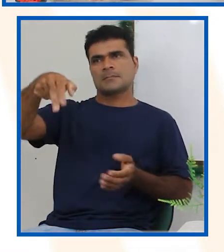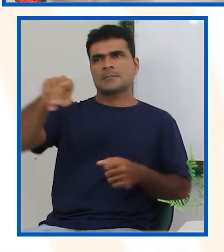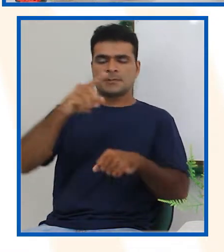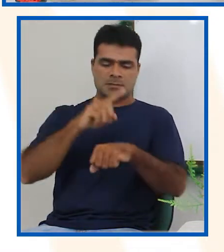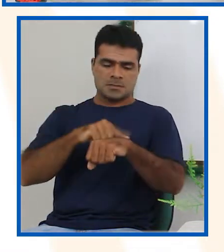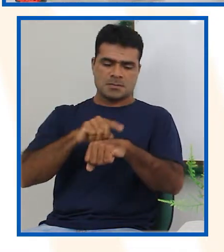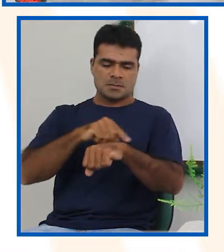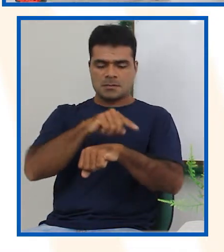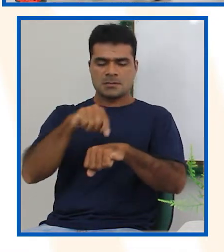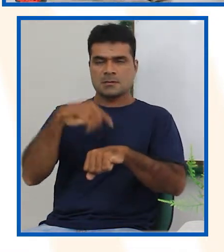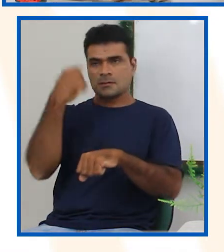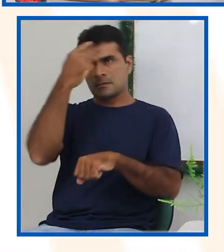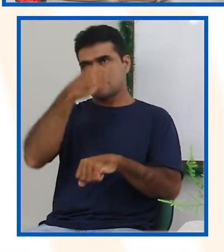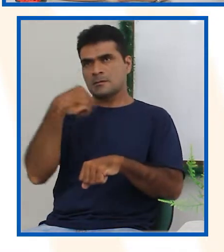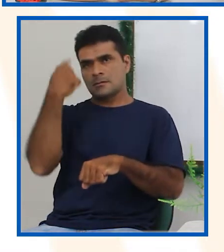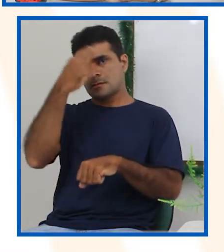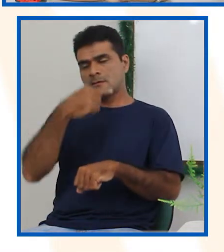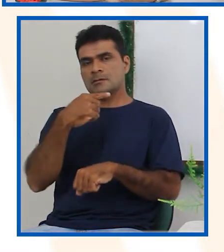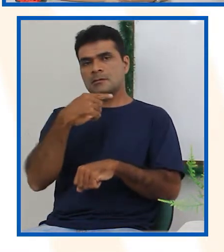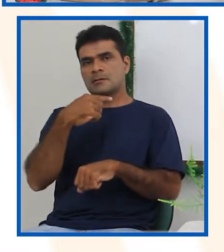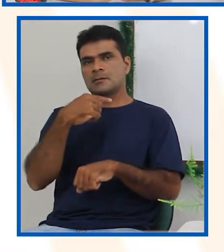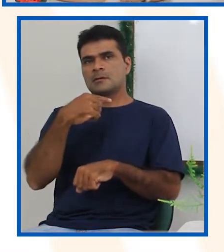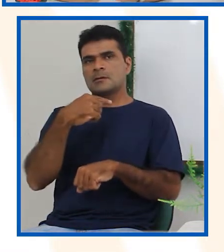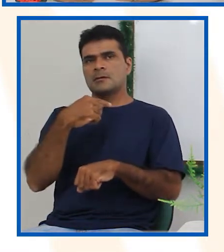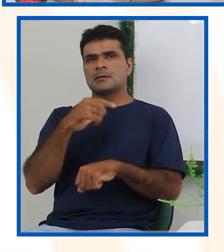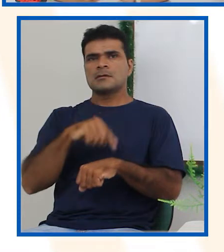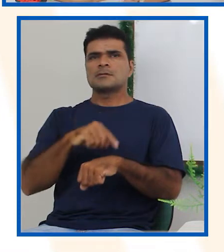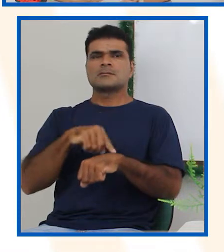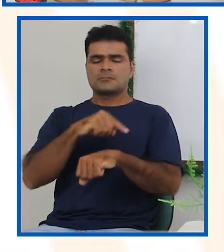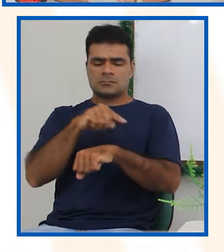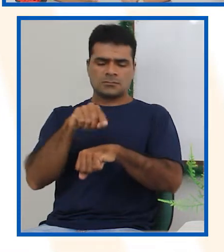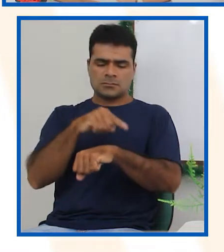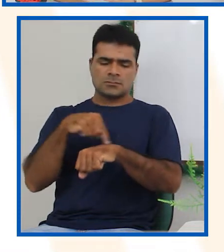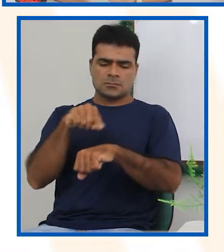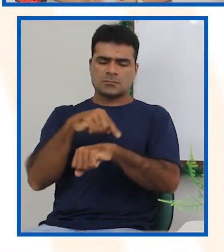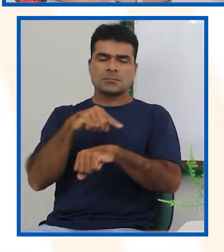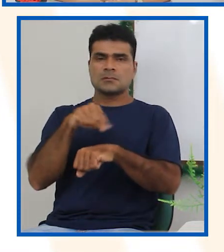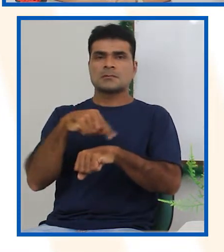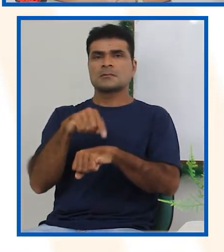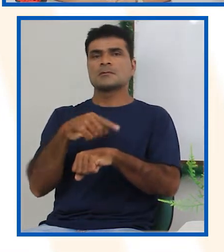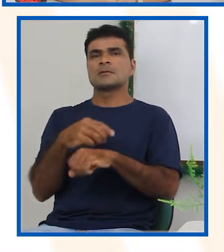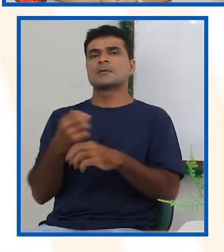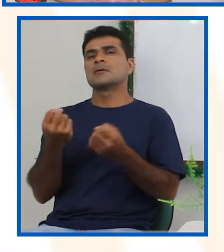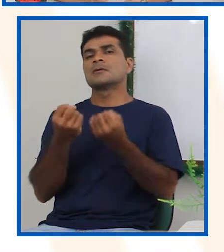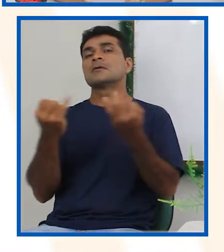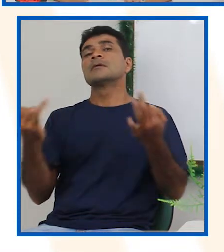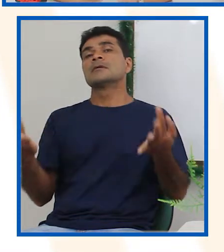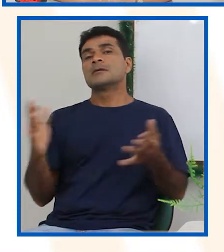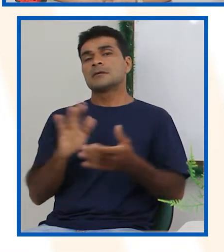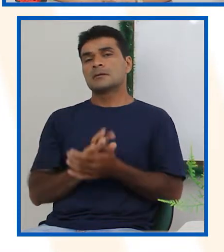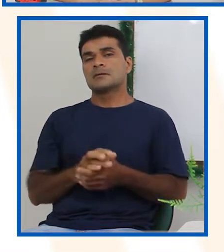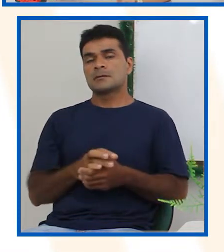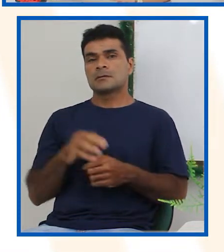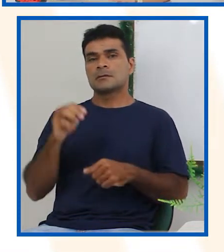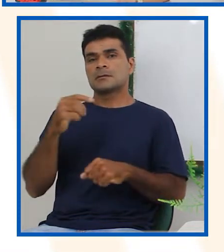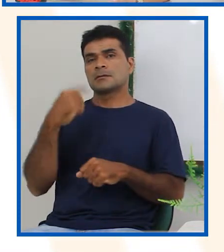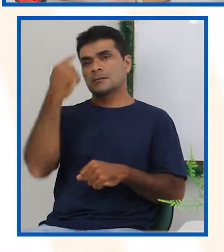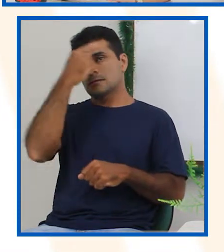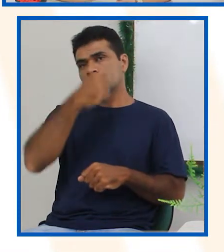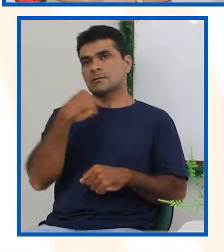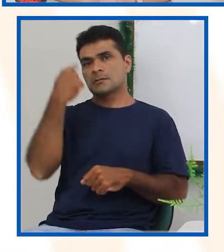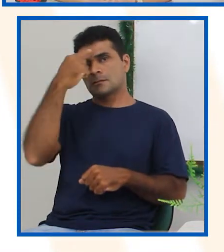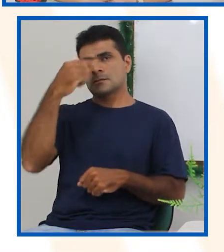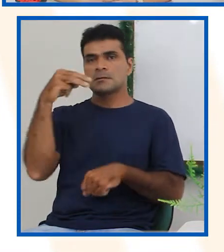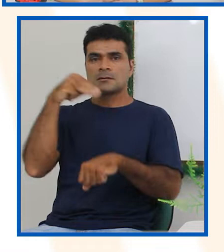ritmo, ela vai fazer em outro tempo. Então, é possível a gente prever a quantidade de minutos ou de horas que duas